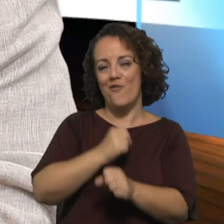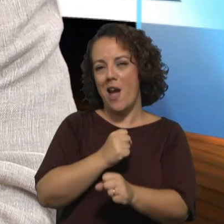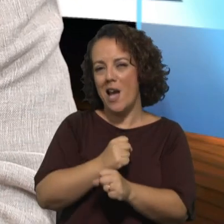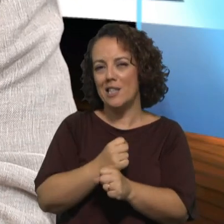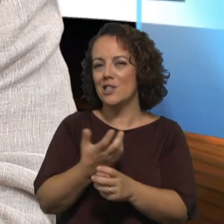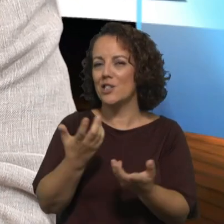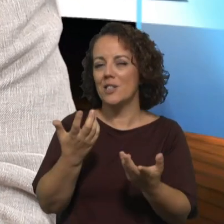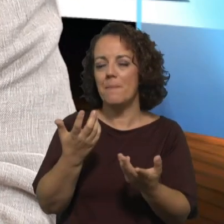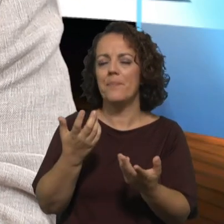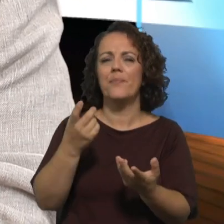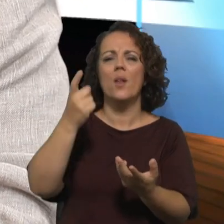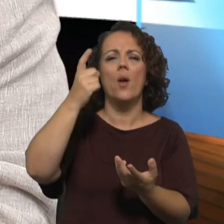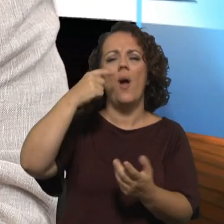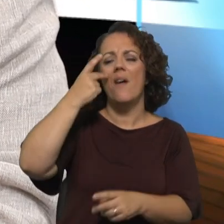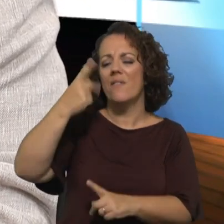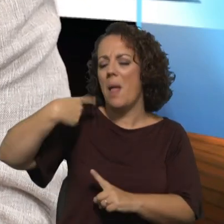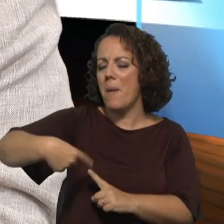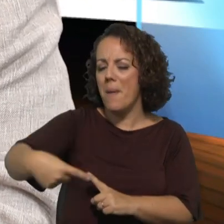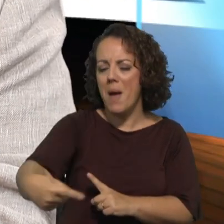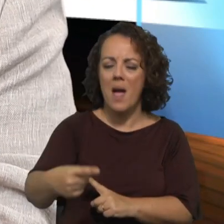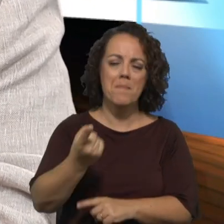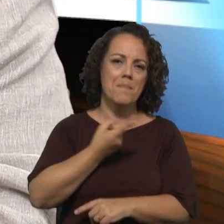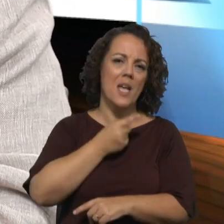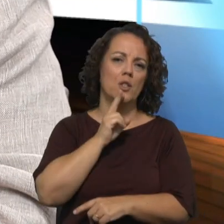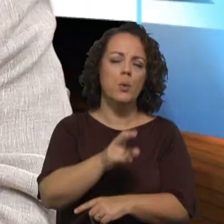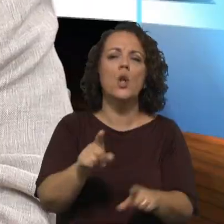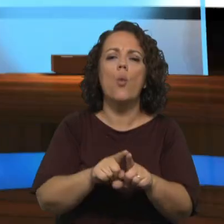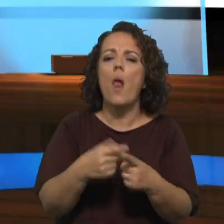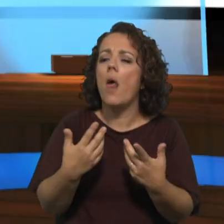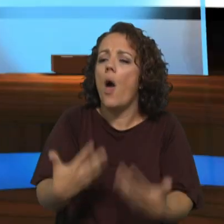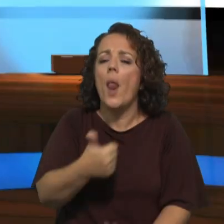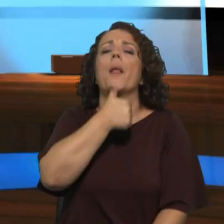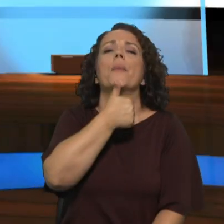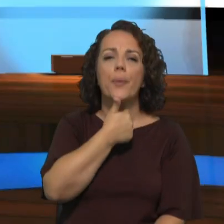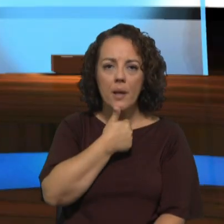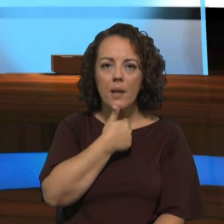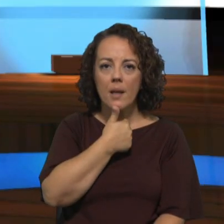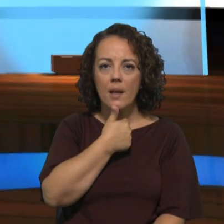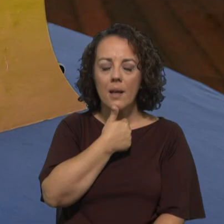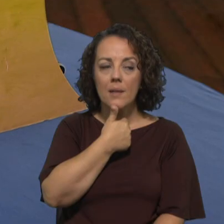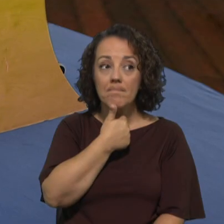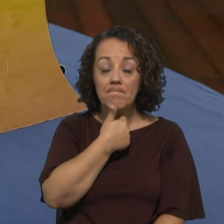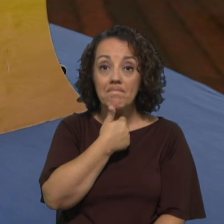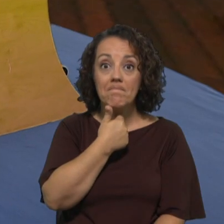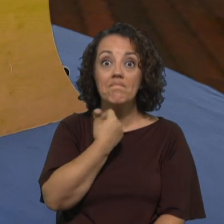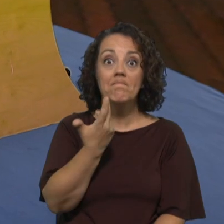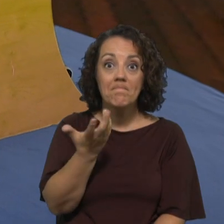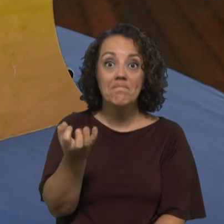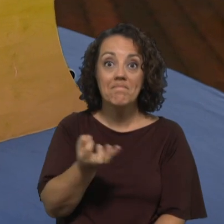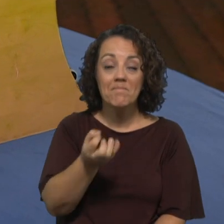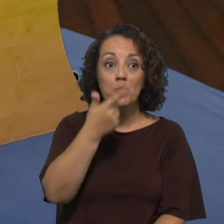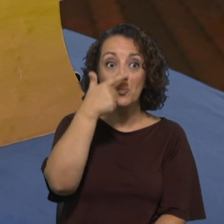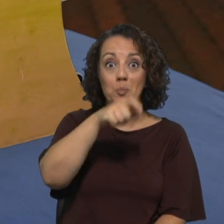as coisas ao longo do nosso dia a dia que aqui é preciso responder e agora? Exato As pessoas sentiram que efetivamente